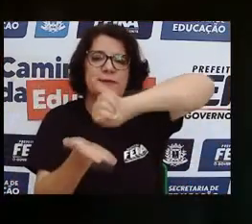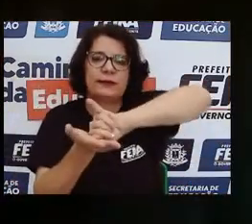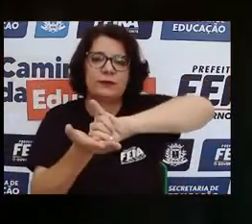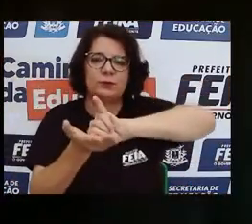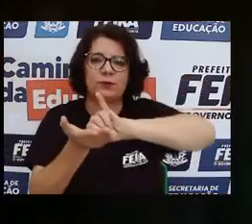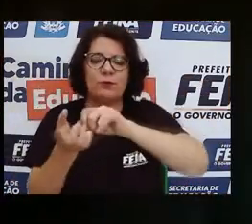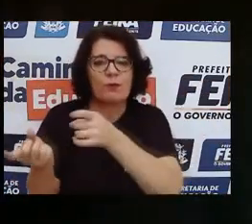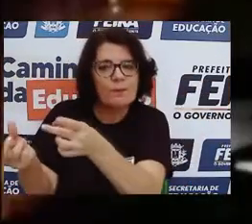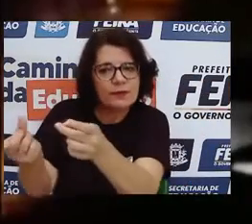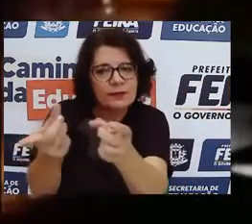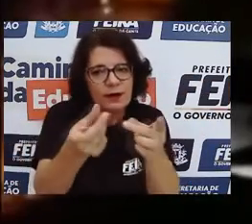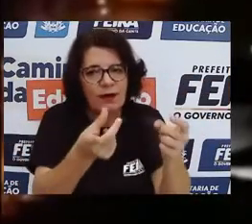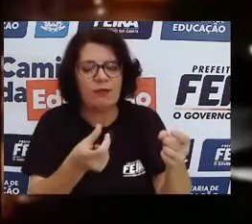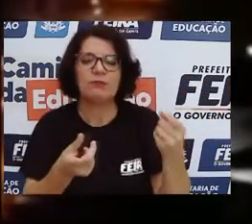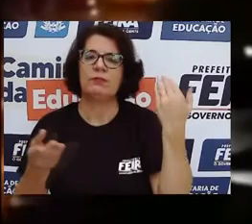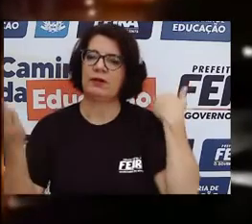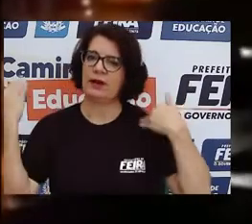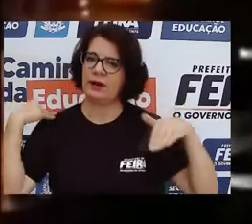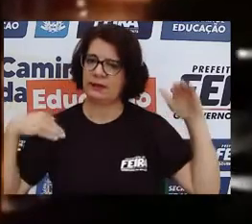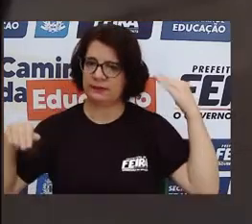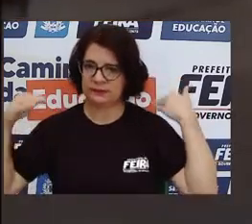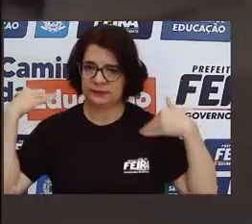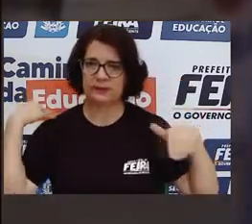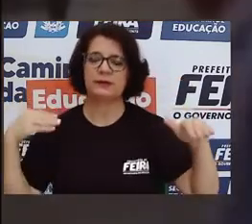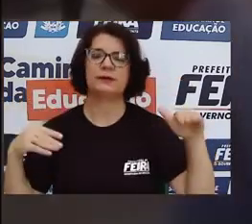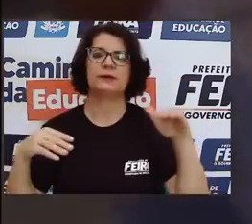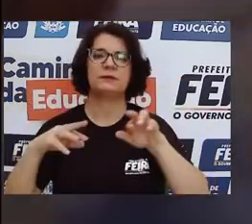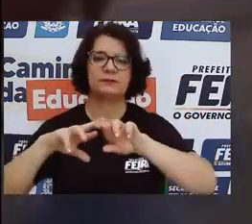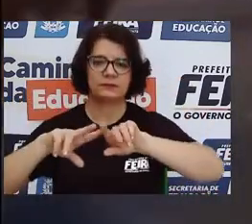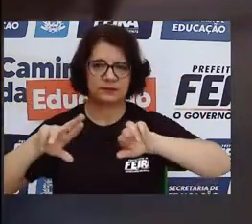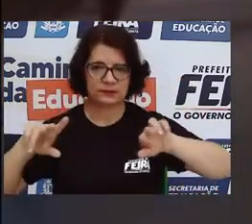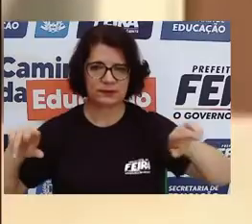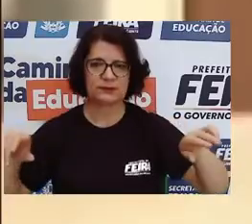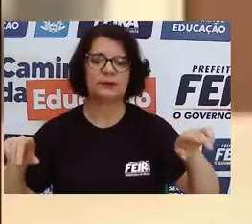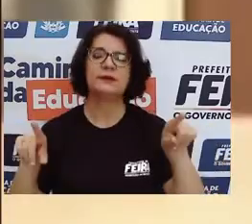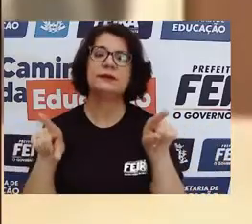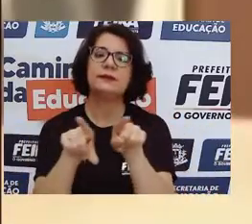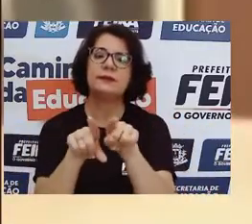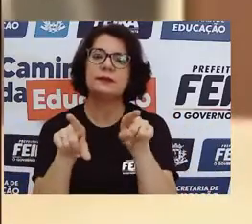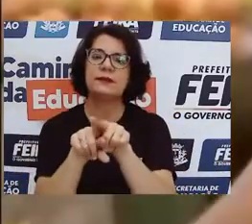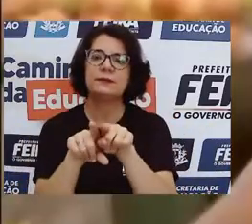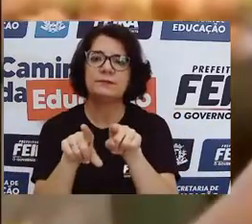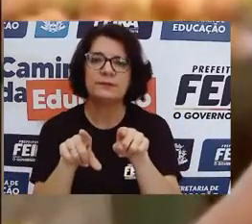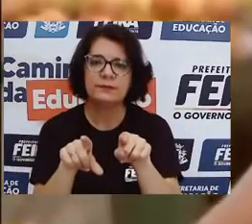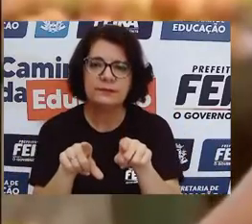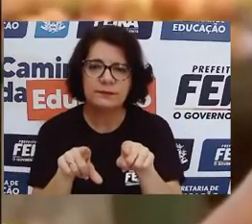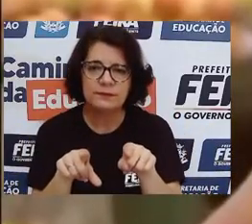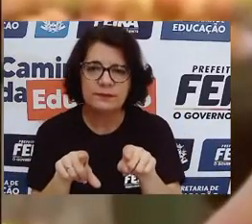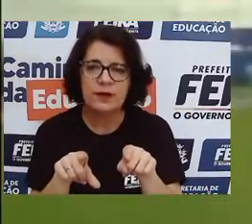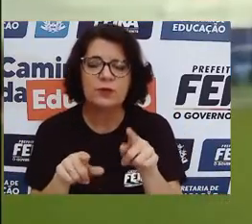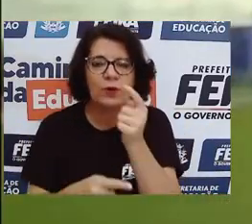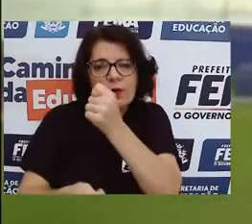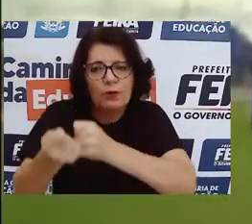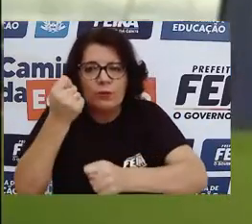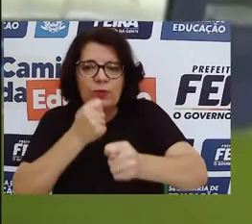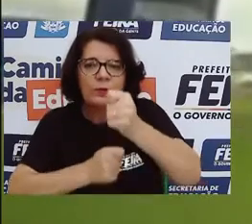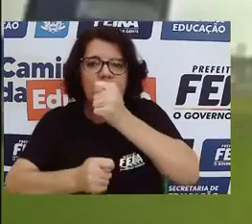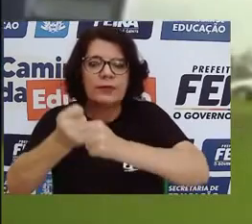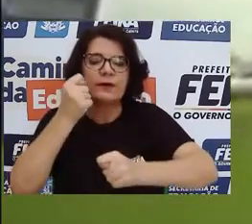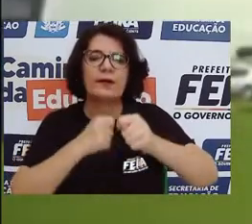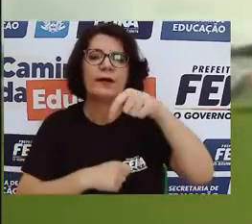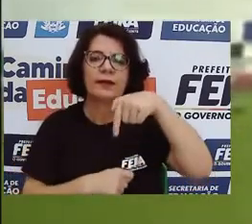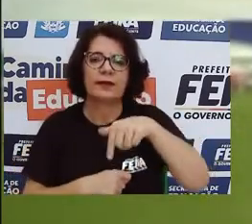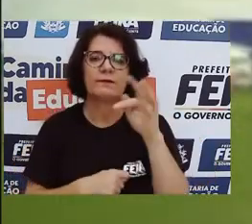nordeste brasileiro. Diversidade. Além de seu comércio como um dos pilares da sua economia, em Feira de